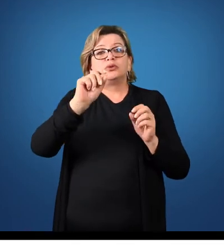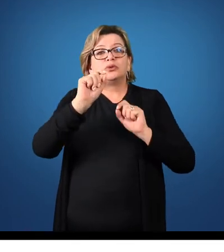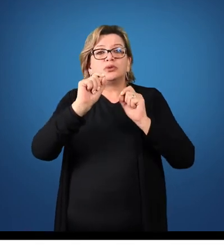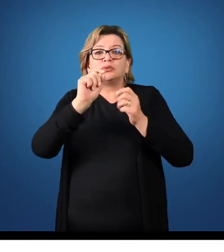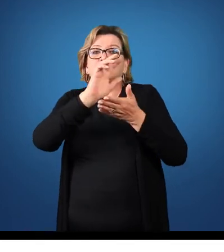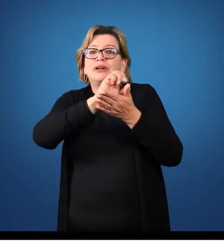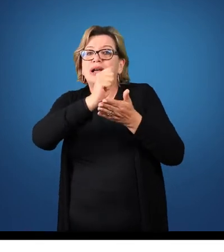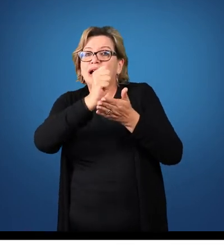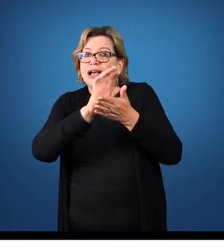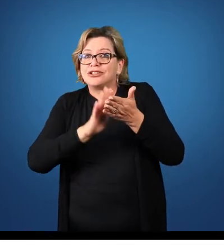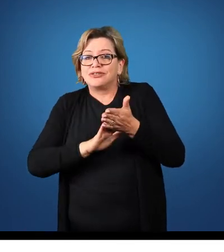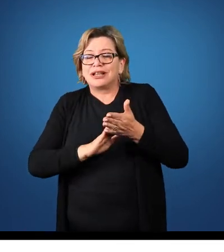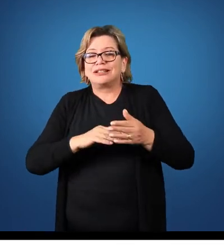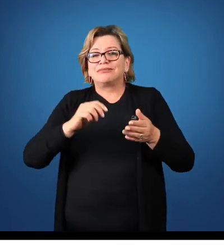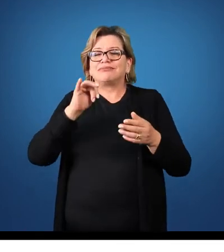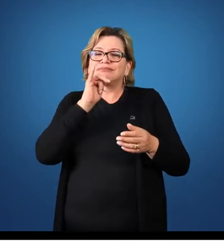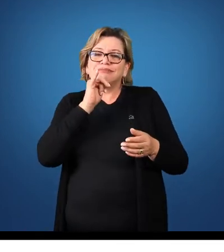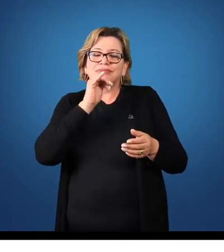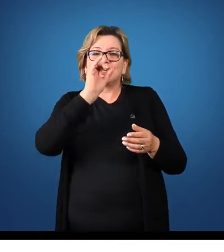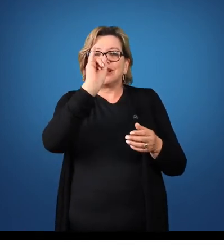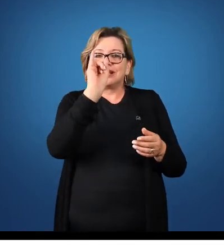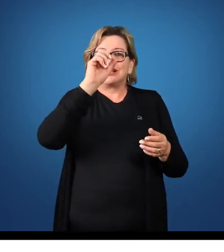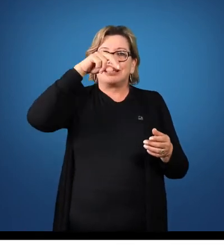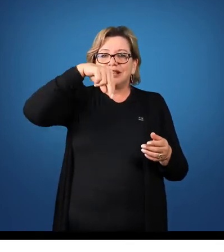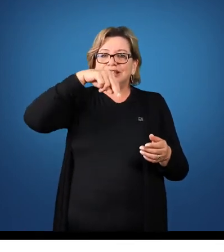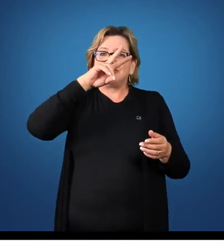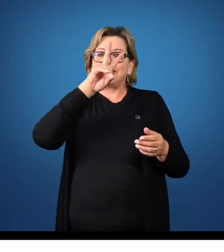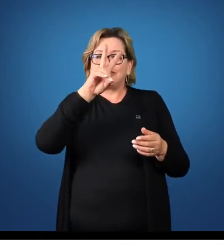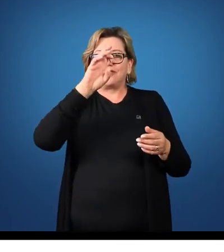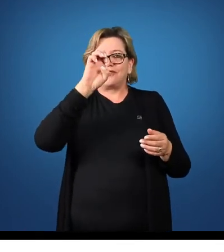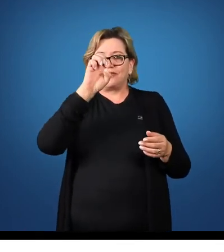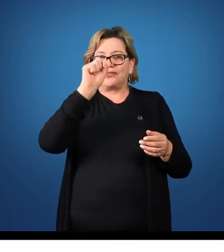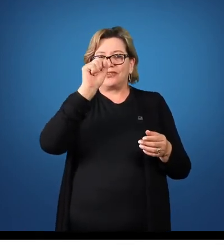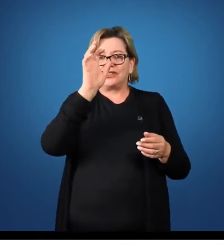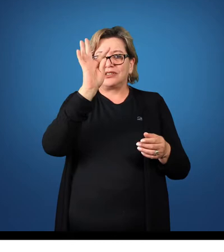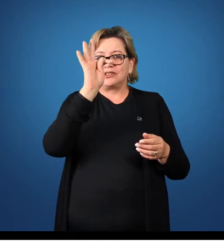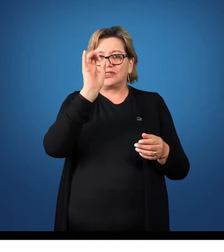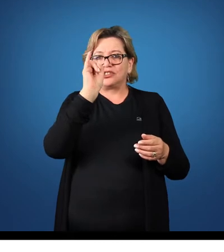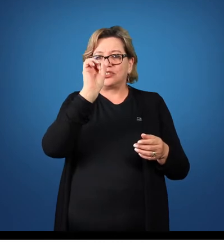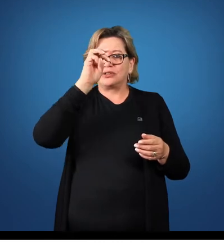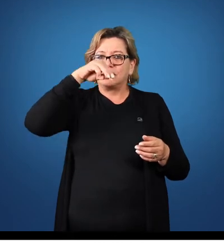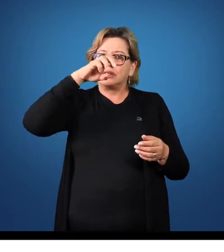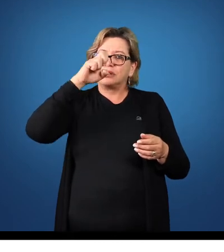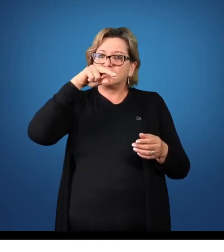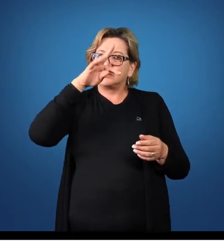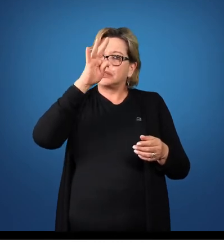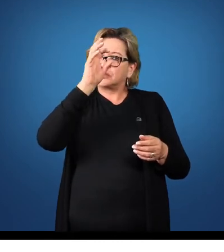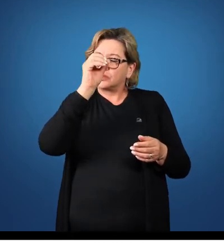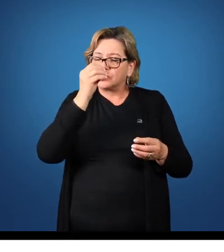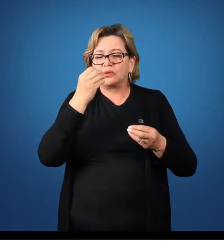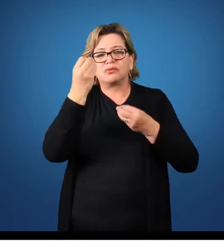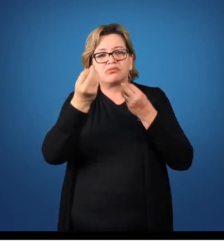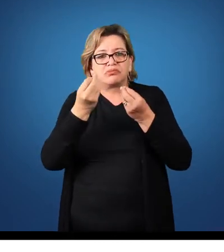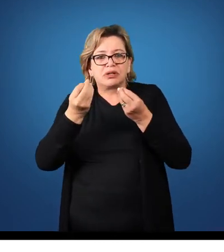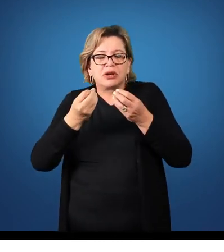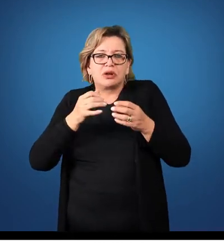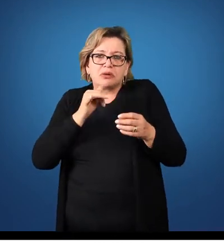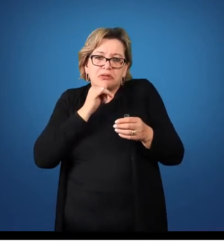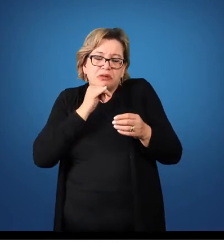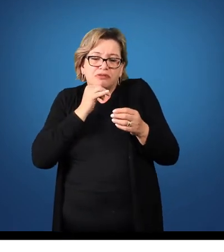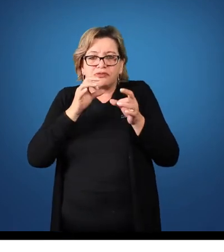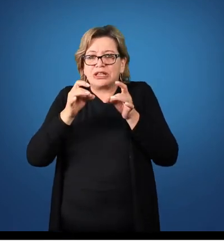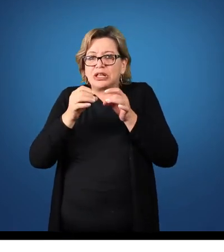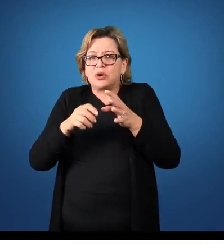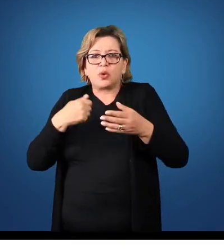de atividades de investimento, ou seja, se é uma venda ou compra de um ativo